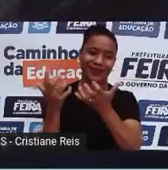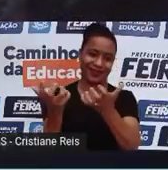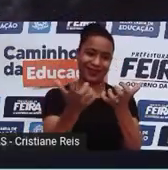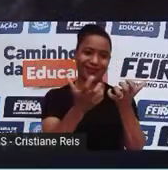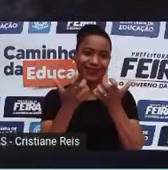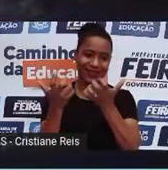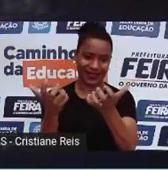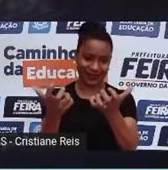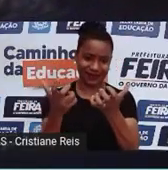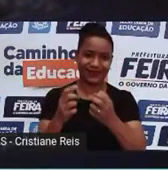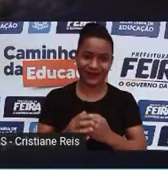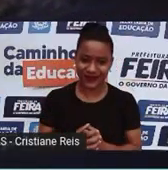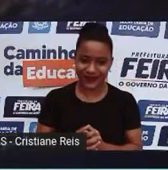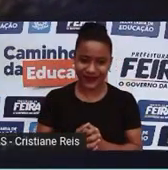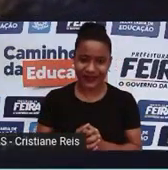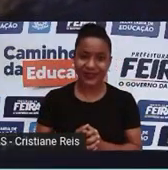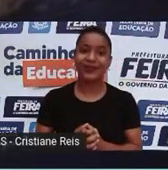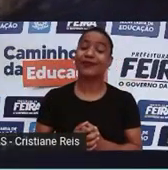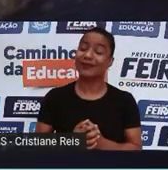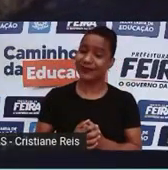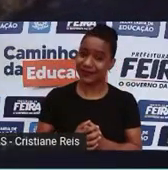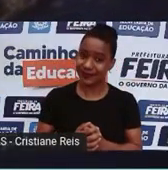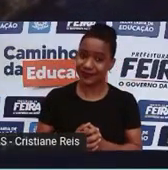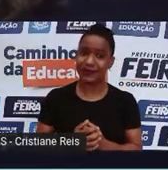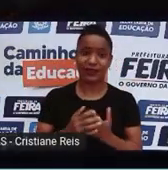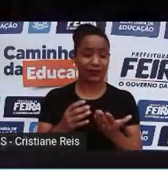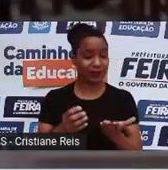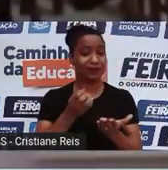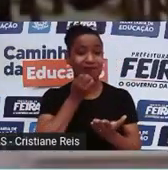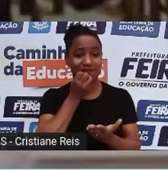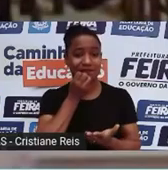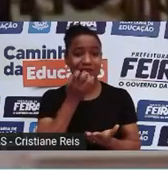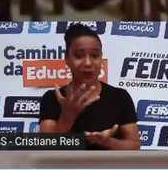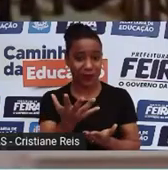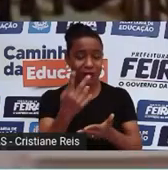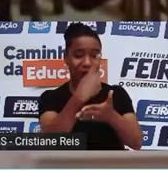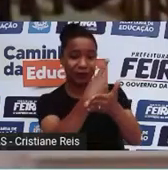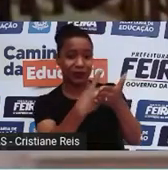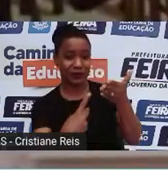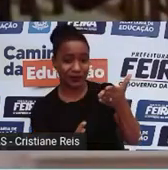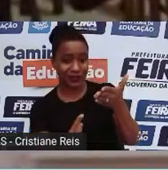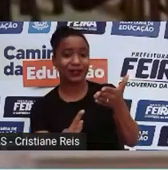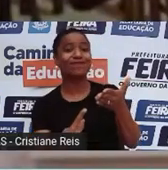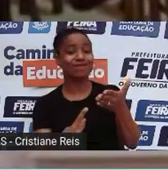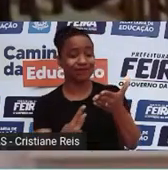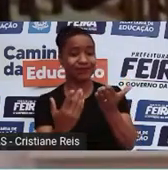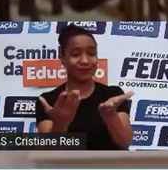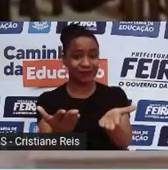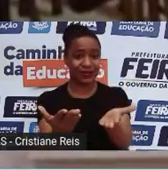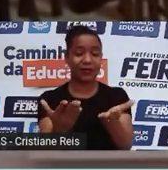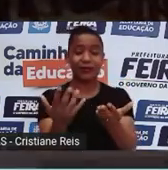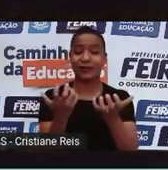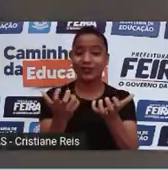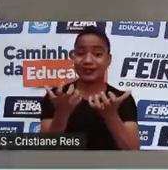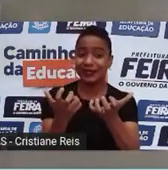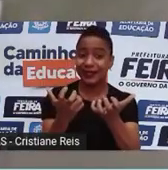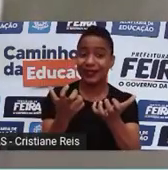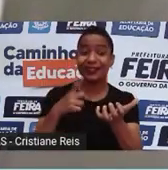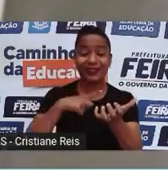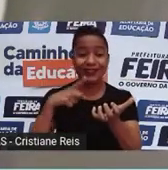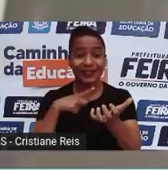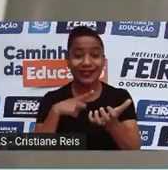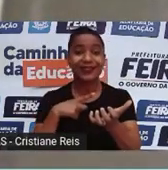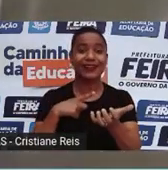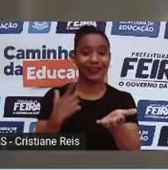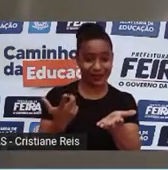Com elas, produtos, vendas e lucro. Uma das inovações é o desenvolvimento de úteros artificiais para